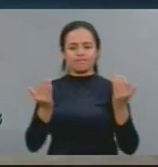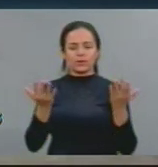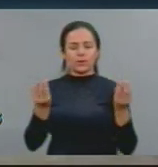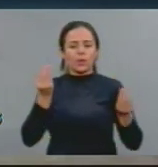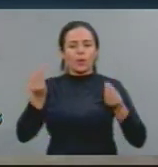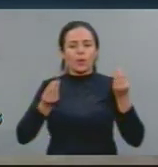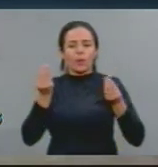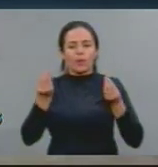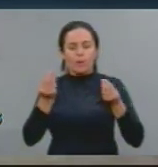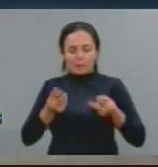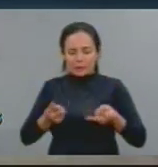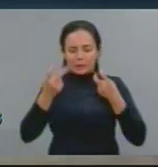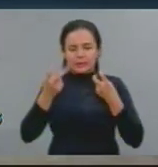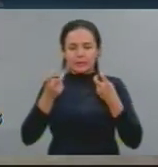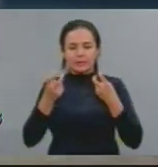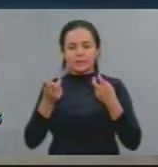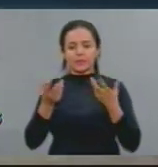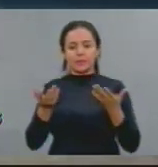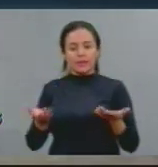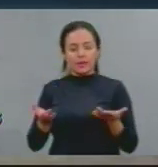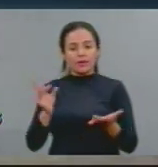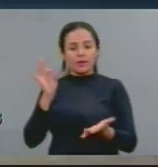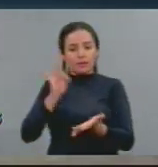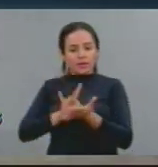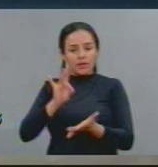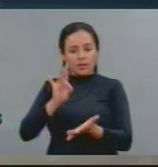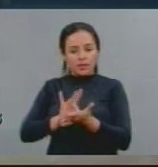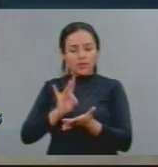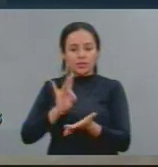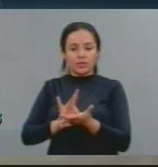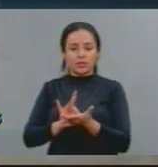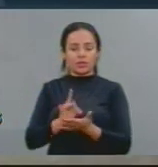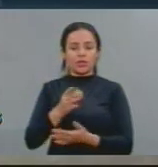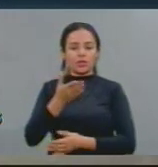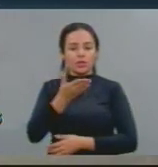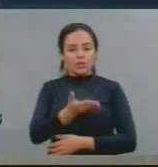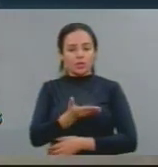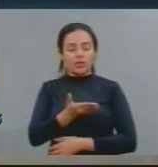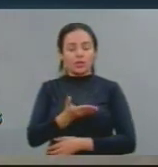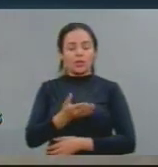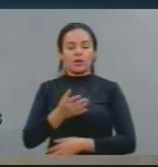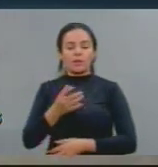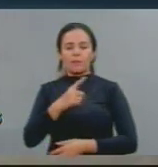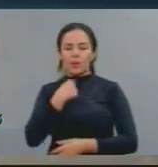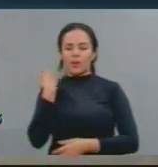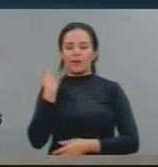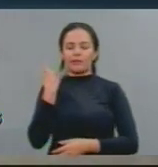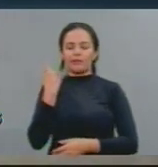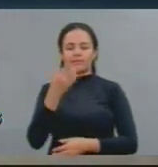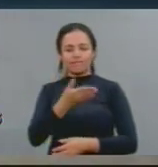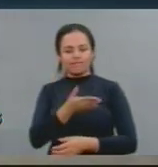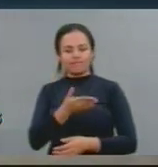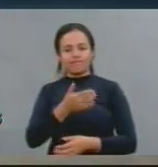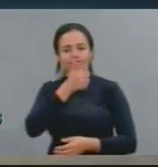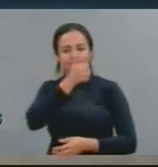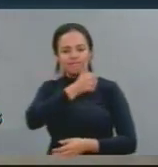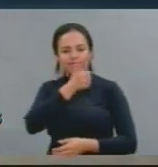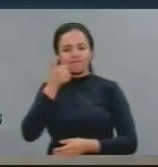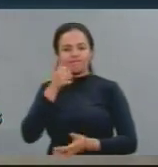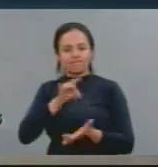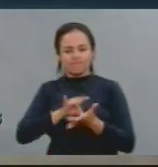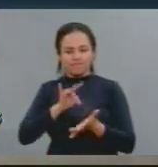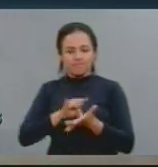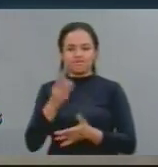e a empregar são verdadeiros sacrificados. O nosso país, o nosso país tem um modelo